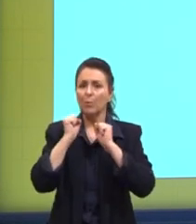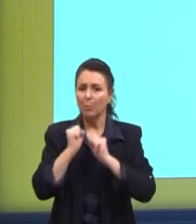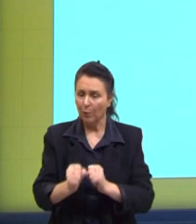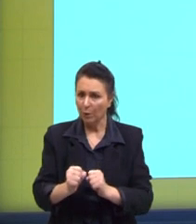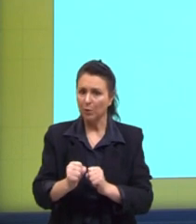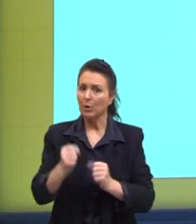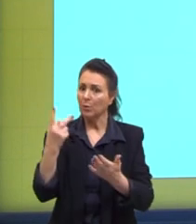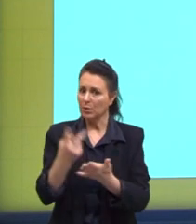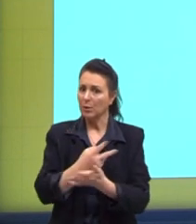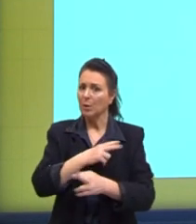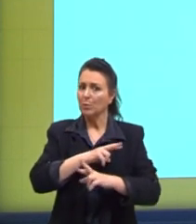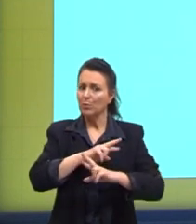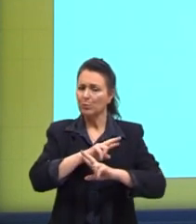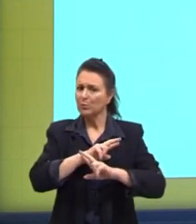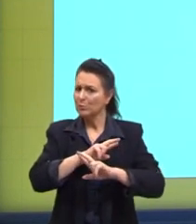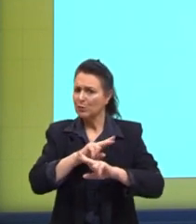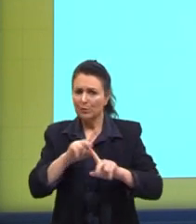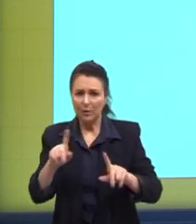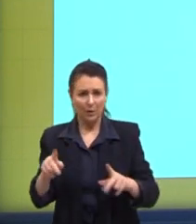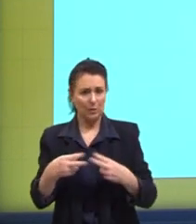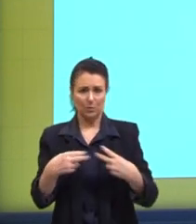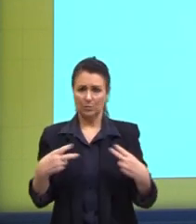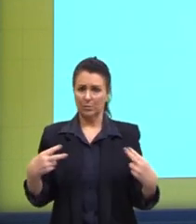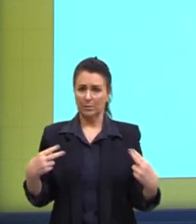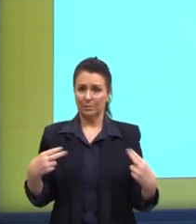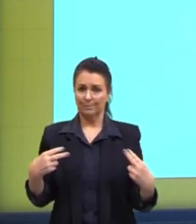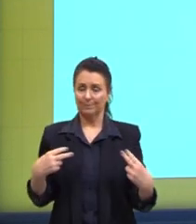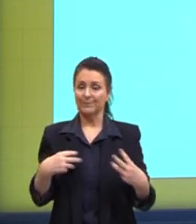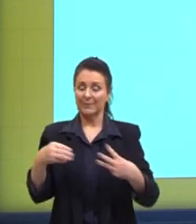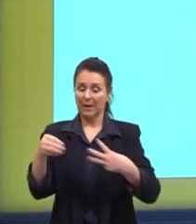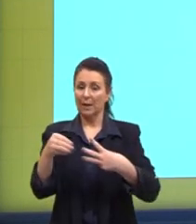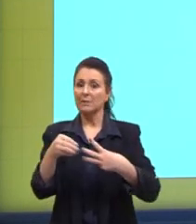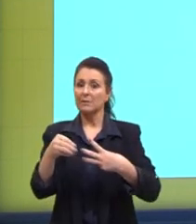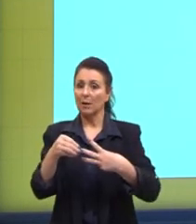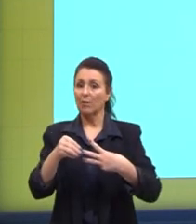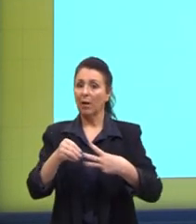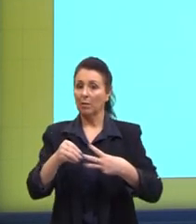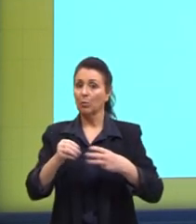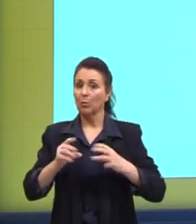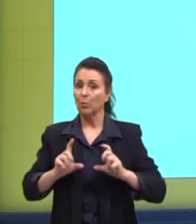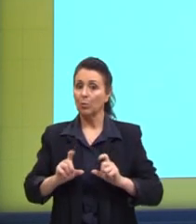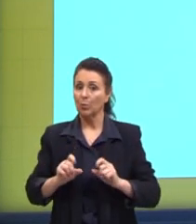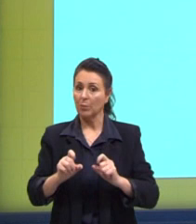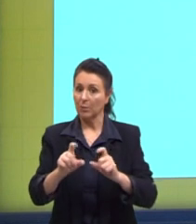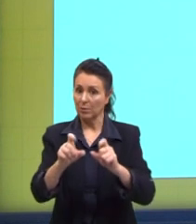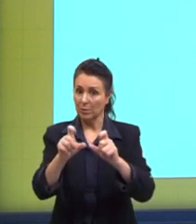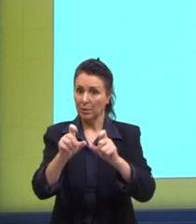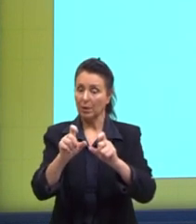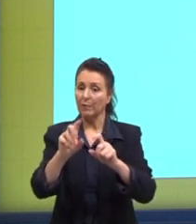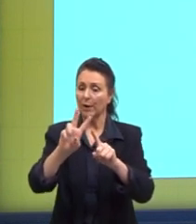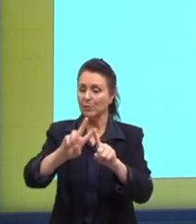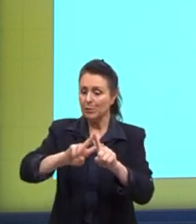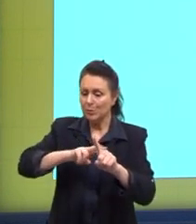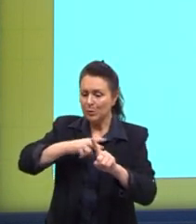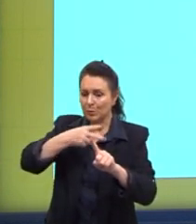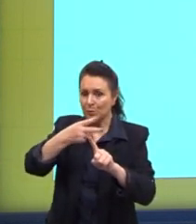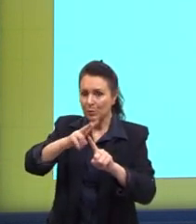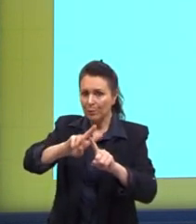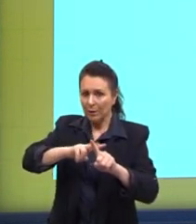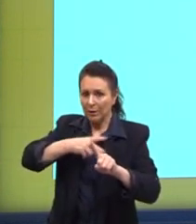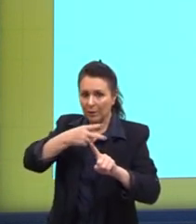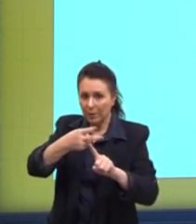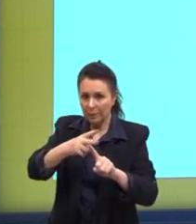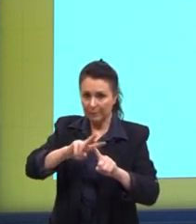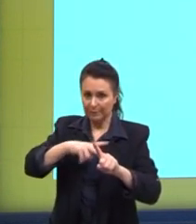diversas coisas. Então, essa célula cancerosa, ela vai se multiplicar, ela vai formar um